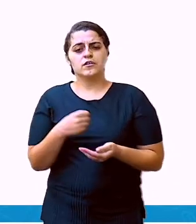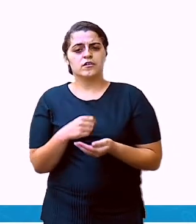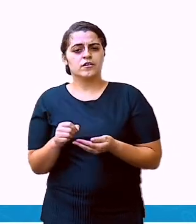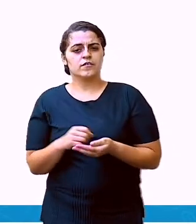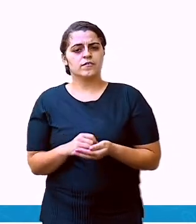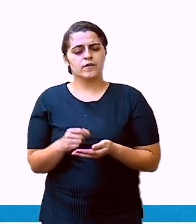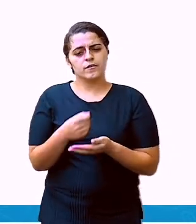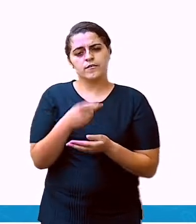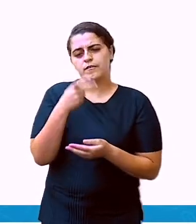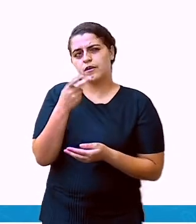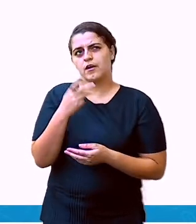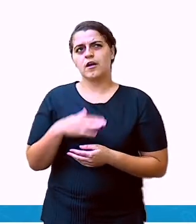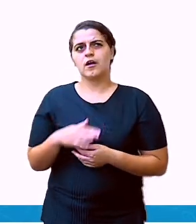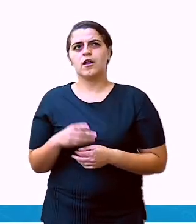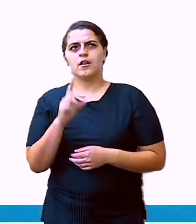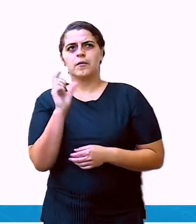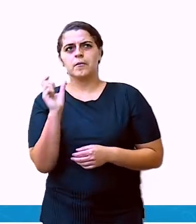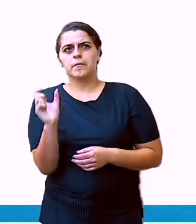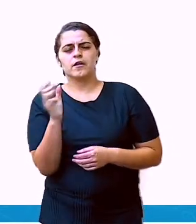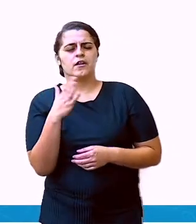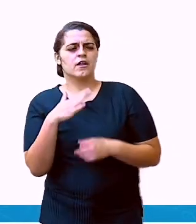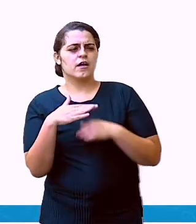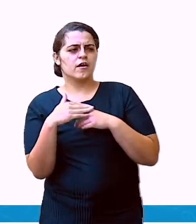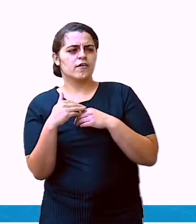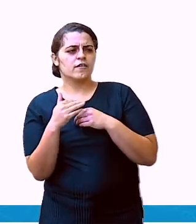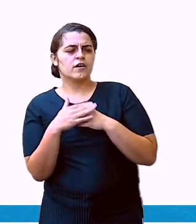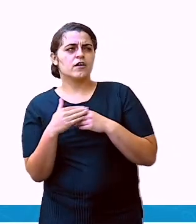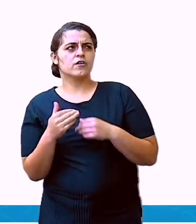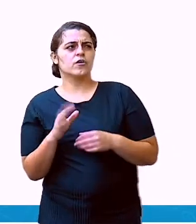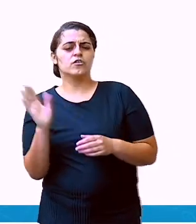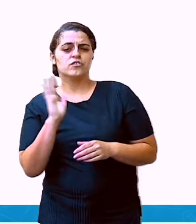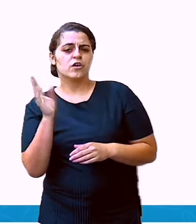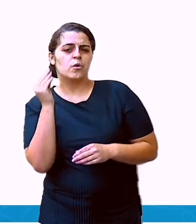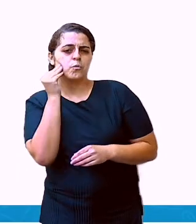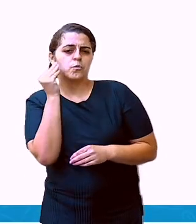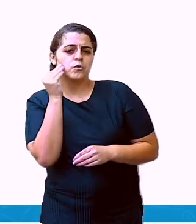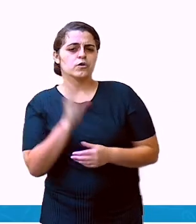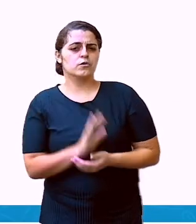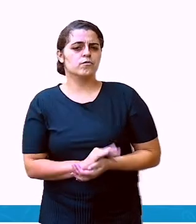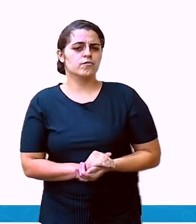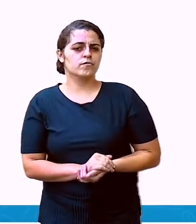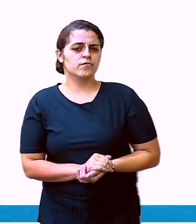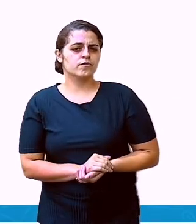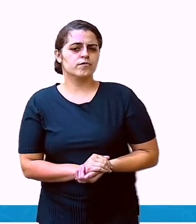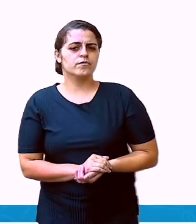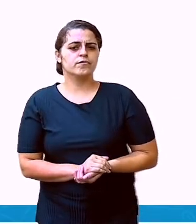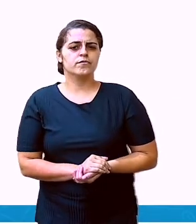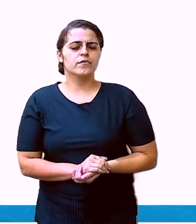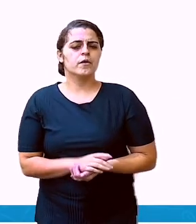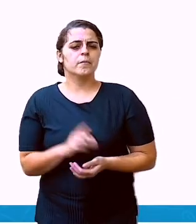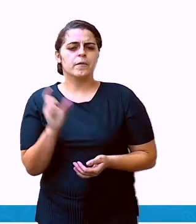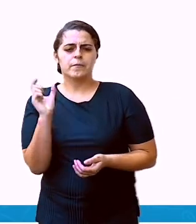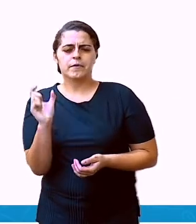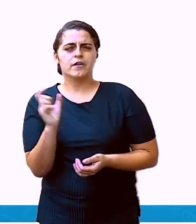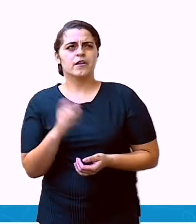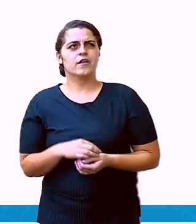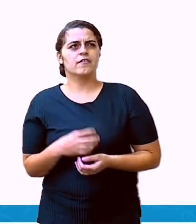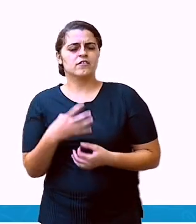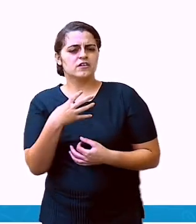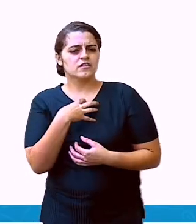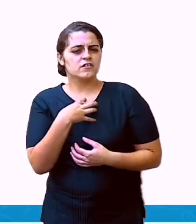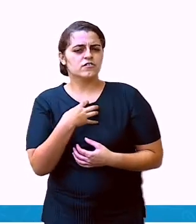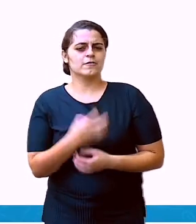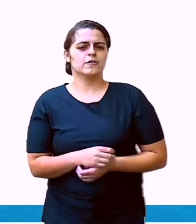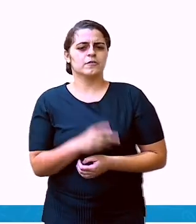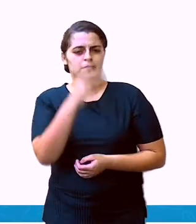Você fala uma palavra carinhosa, ou tchau, ou beijo. Uma palavra carinhosa.